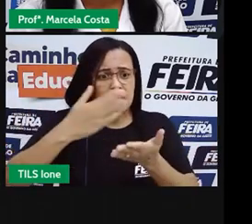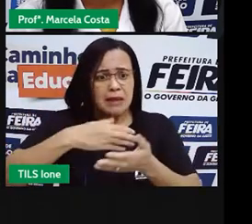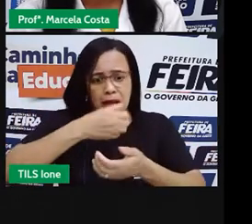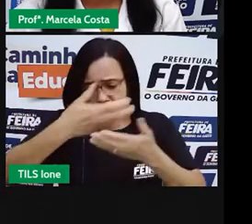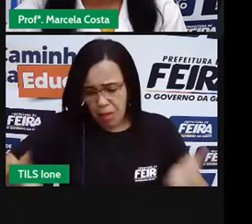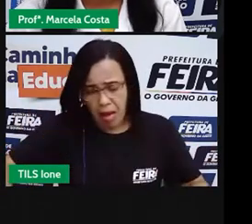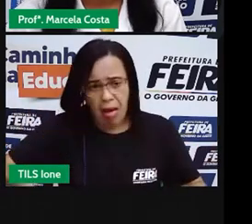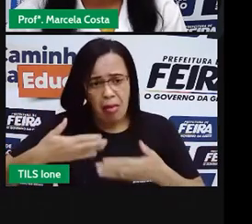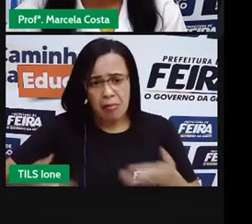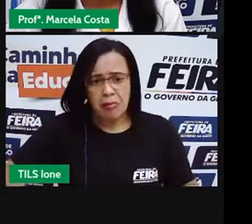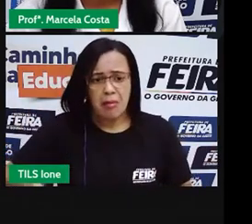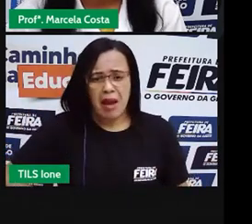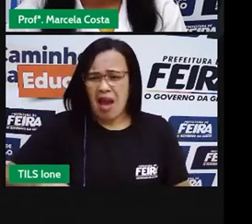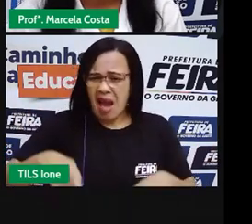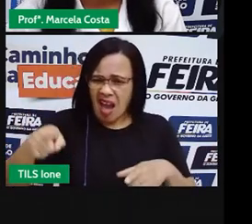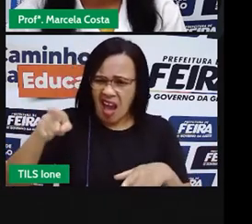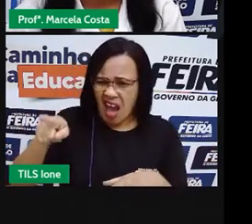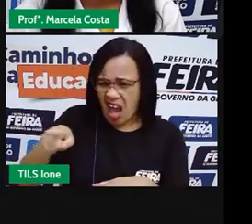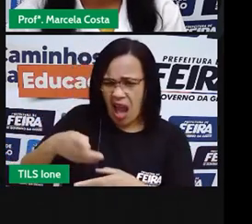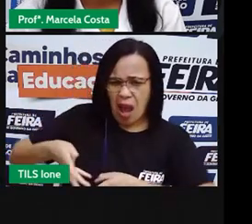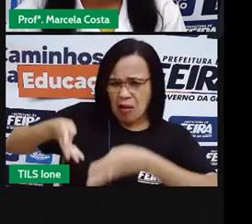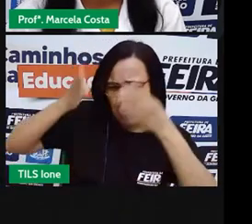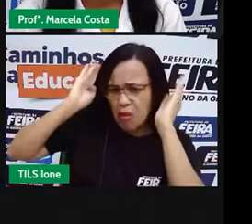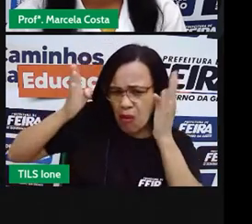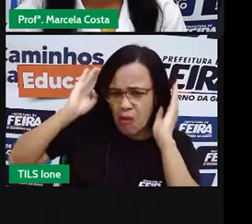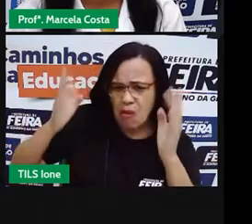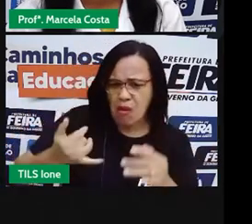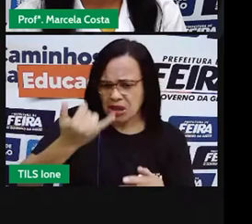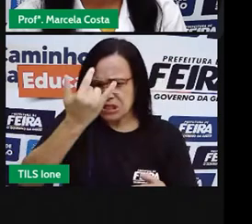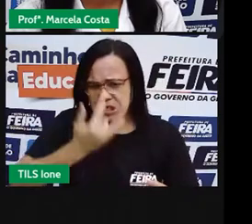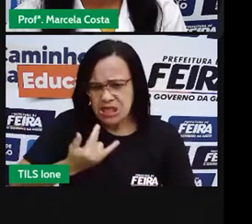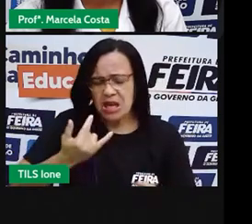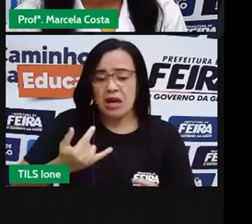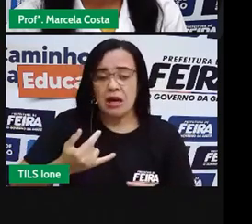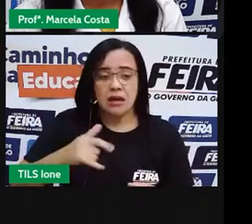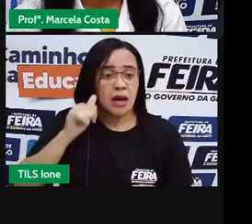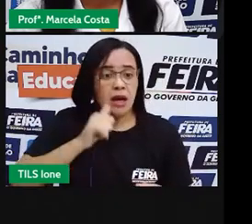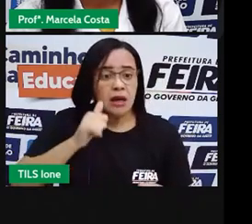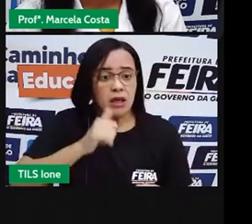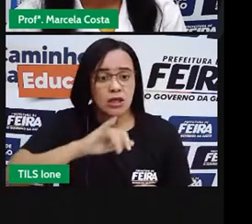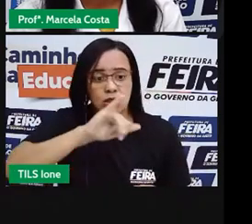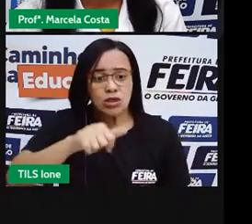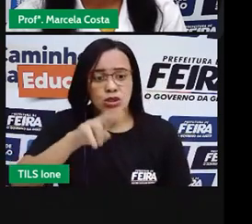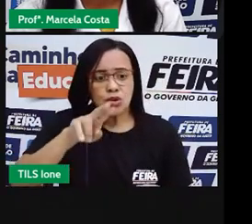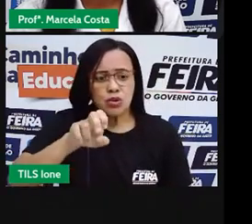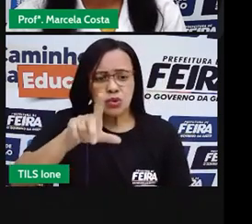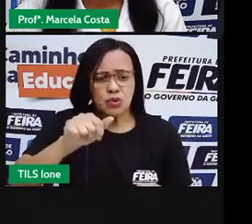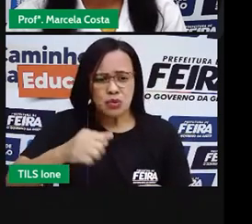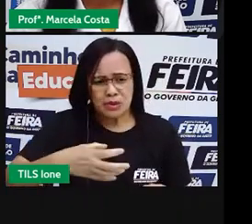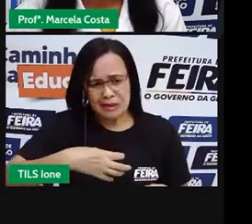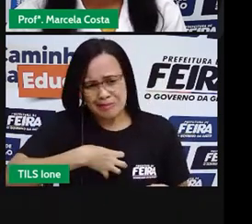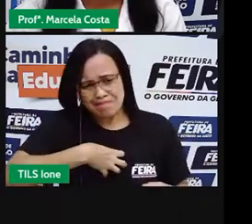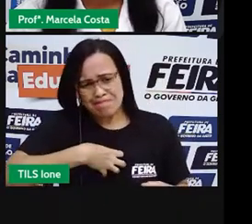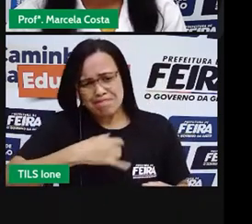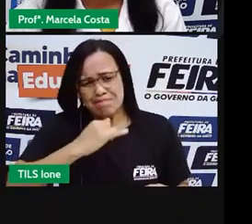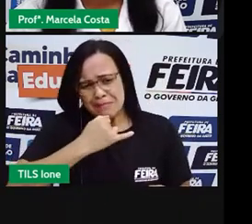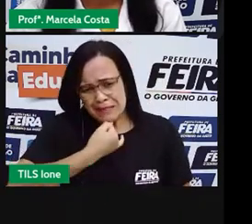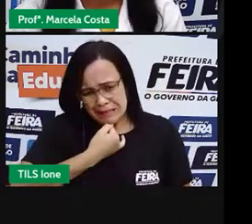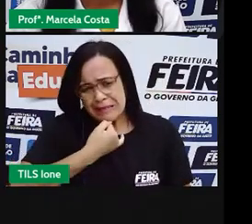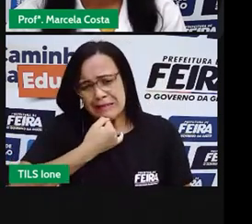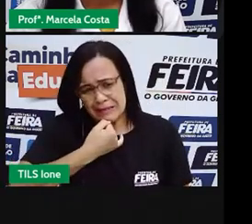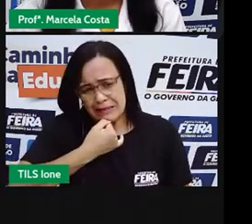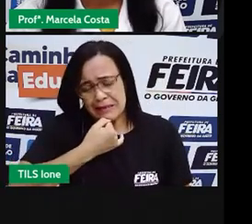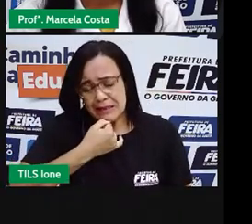Ele disse Sua burra! Você está cega! Júlia ficou muito triste, muito magoada. Júlia era